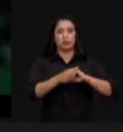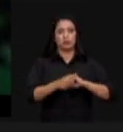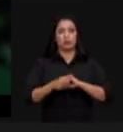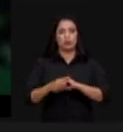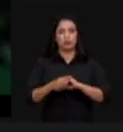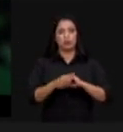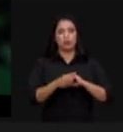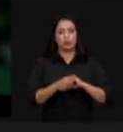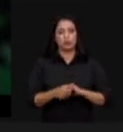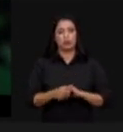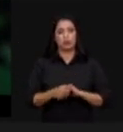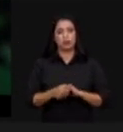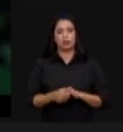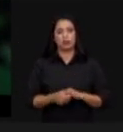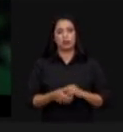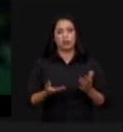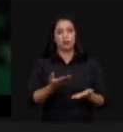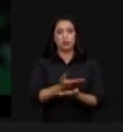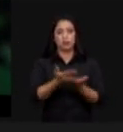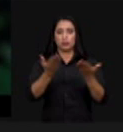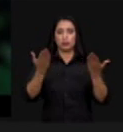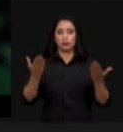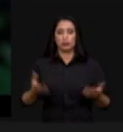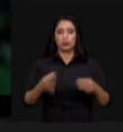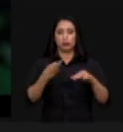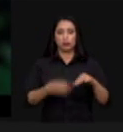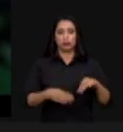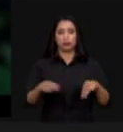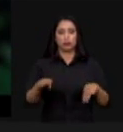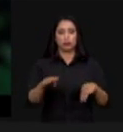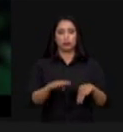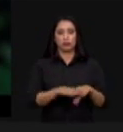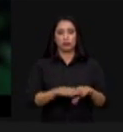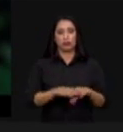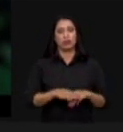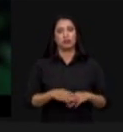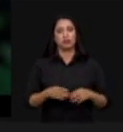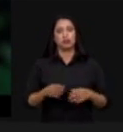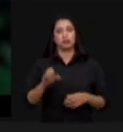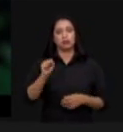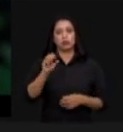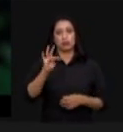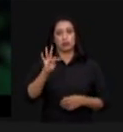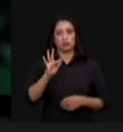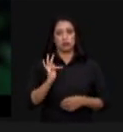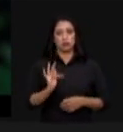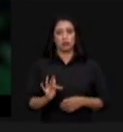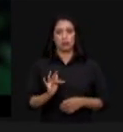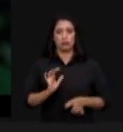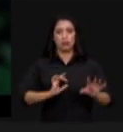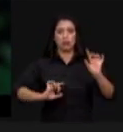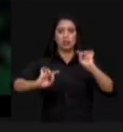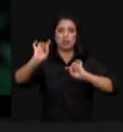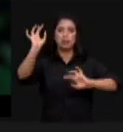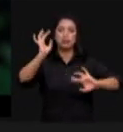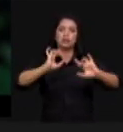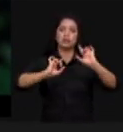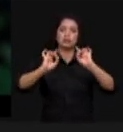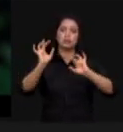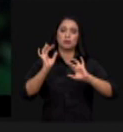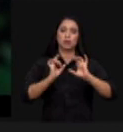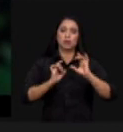corte todos os ministros e serventuários desta corte quero fazer uma especial saudação